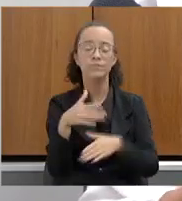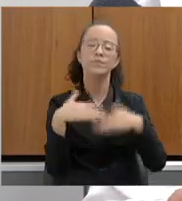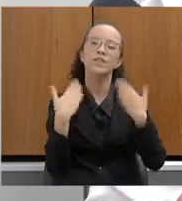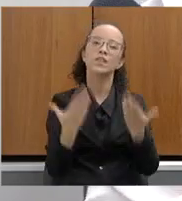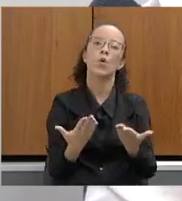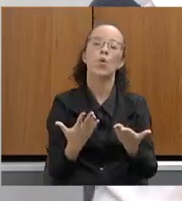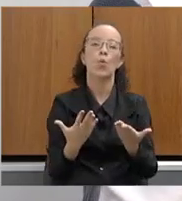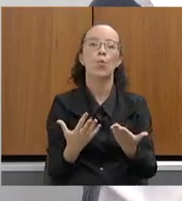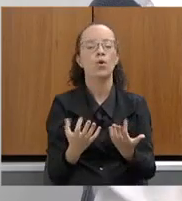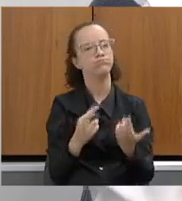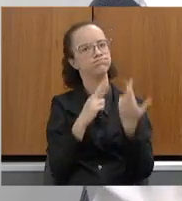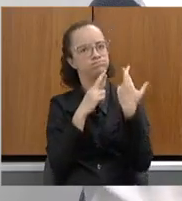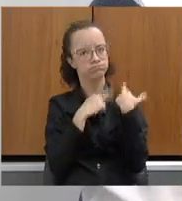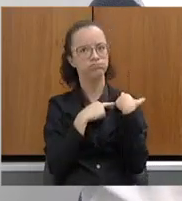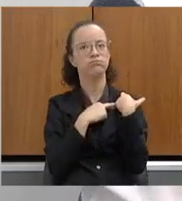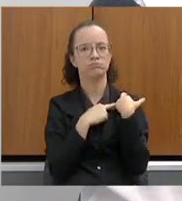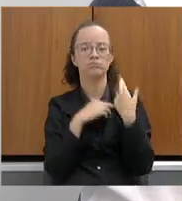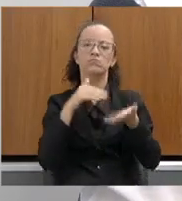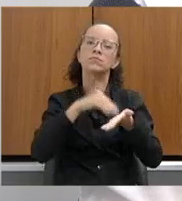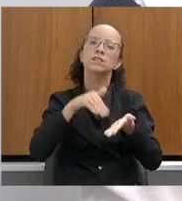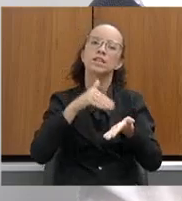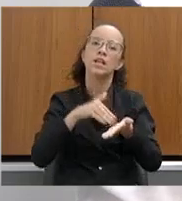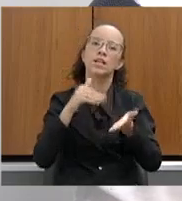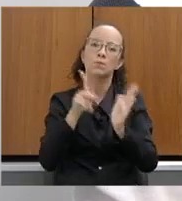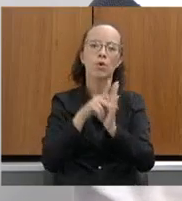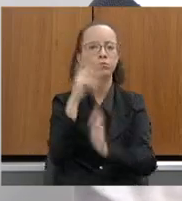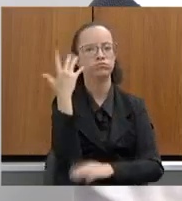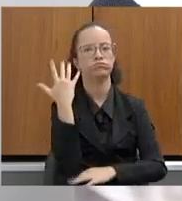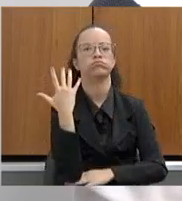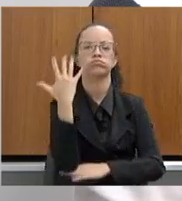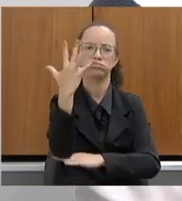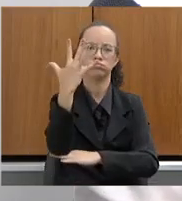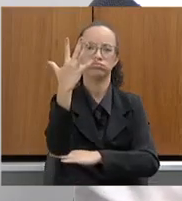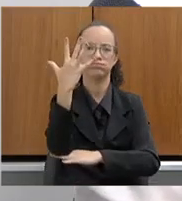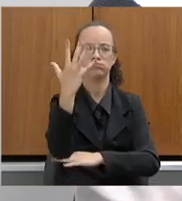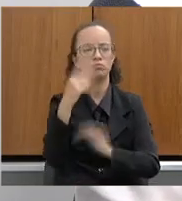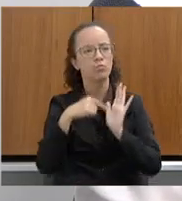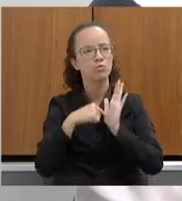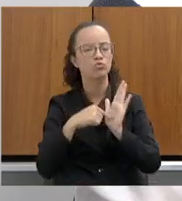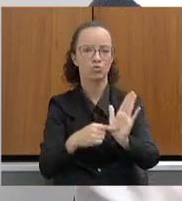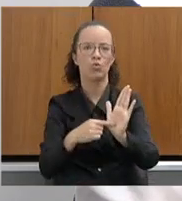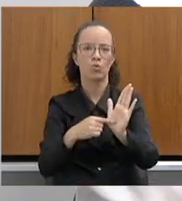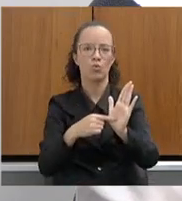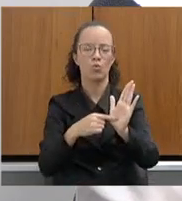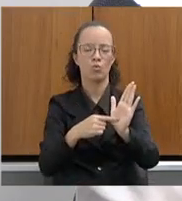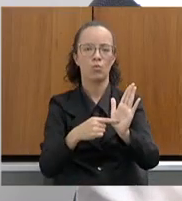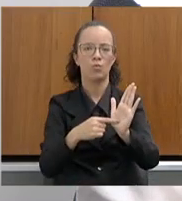celeridade que a Secretaria do Meio Ambiente deu para o setor